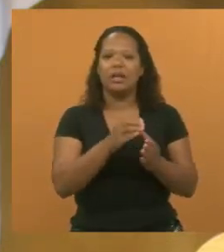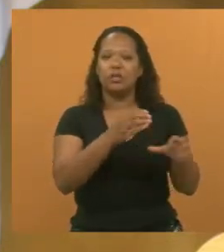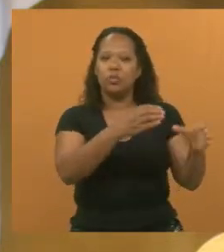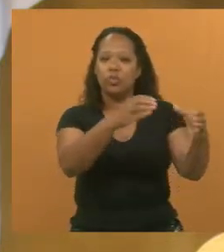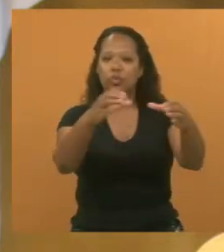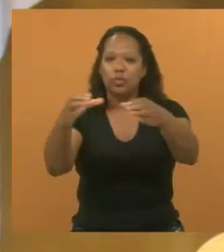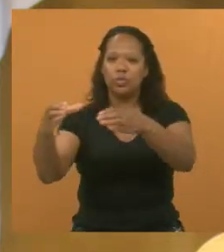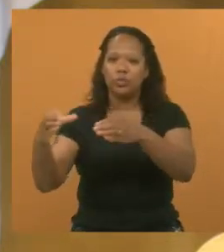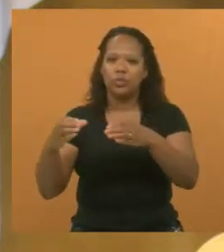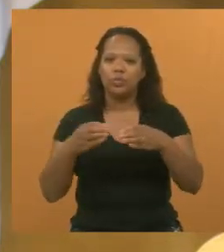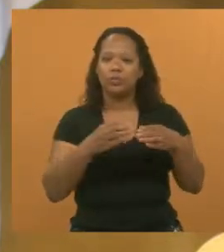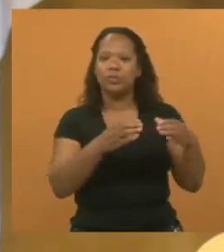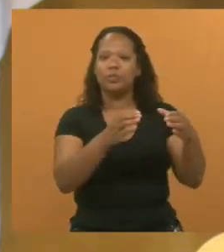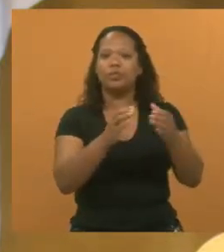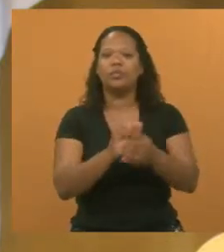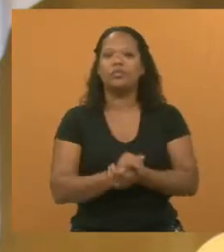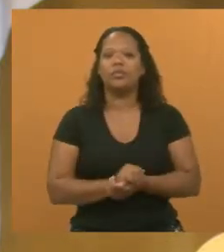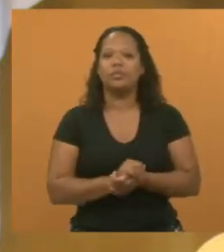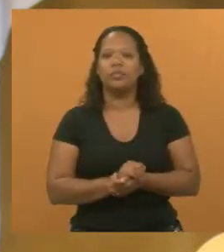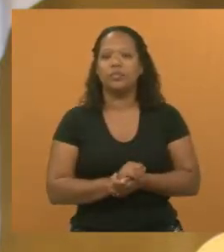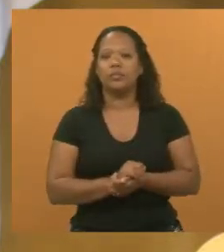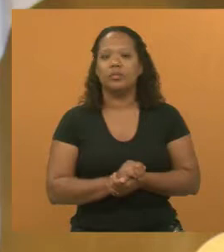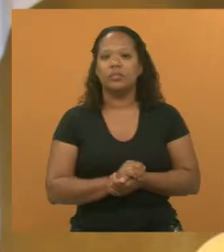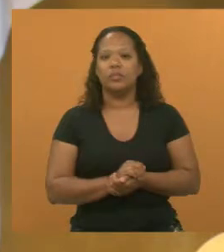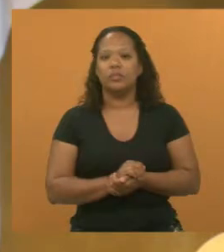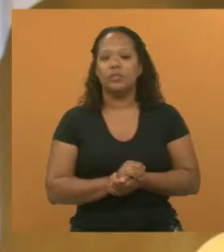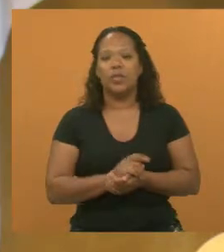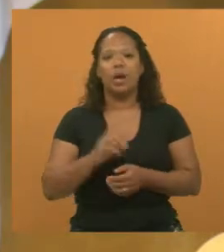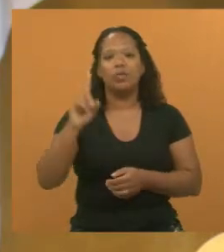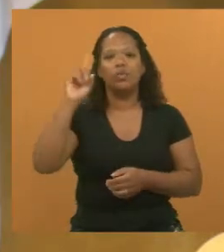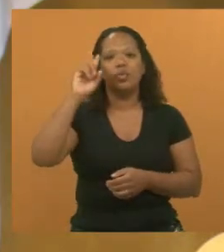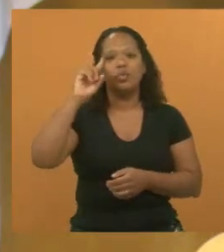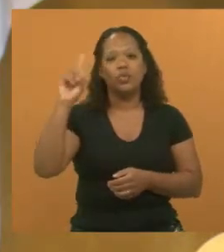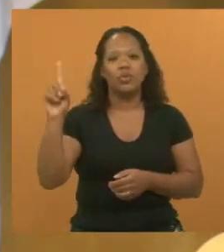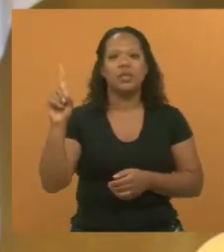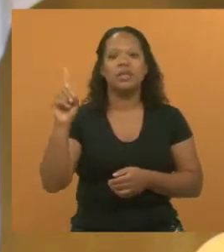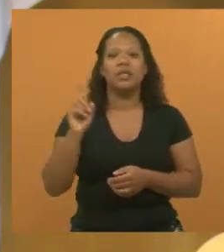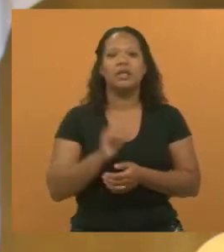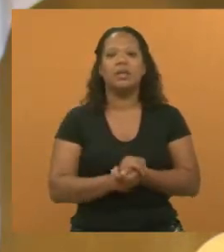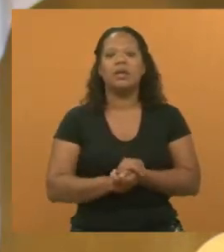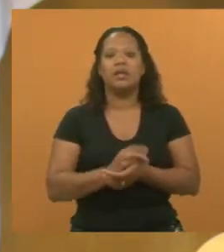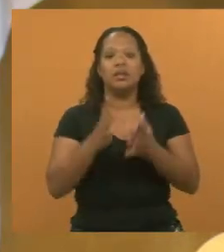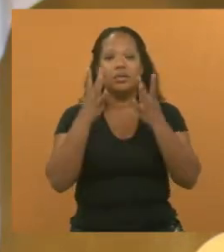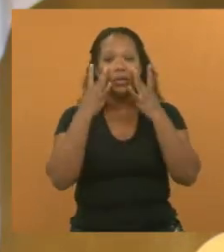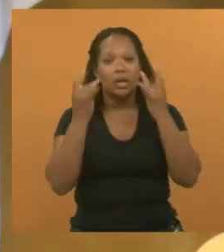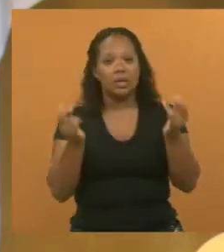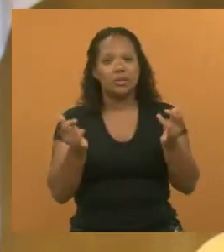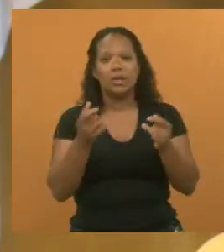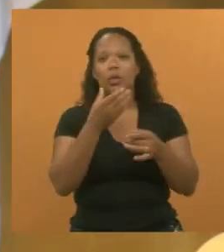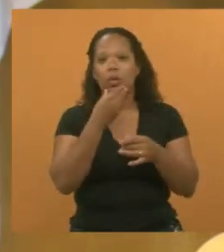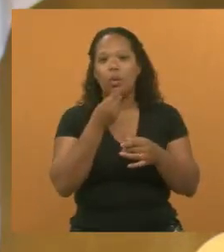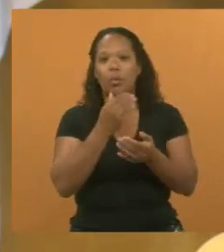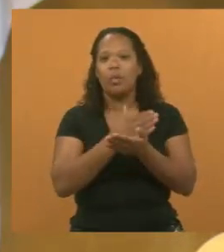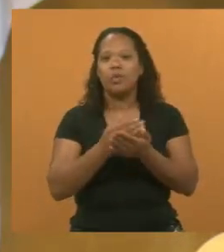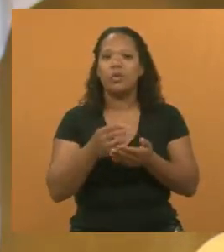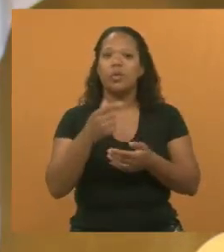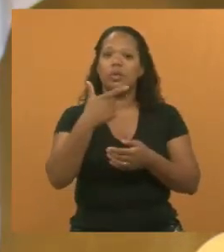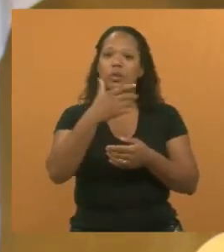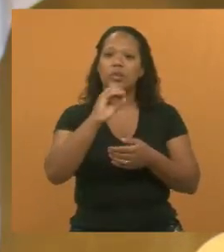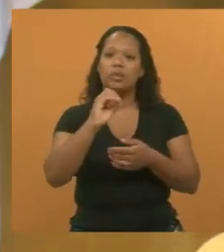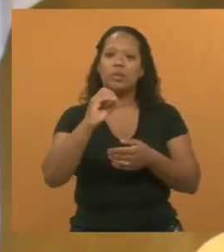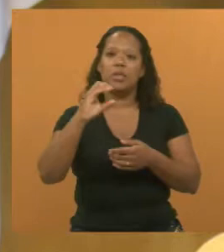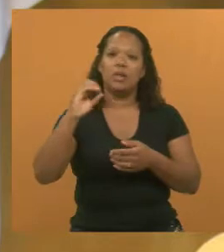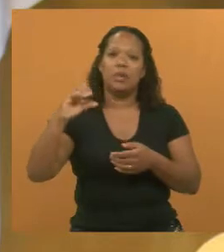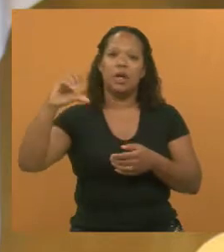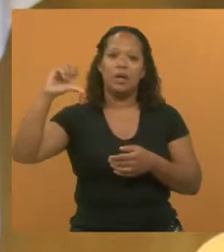município de vanguarda, onde o Dia Nacional de Atenção ao Homem começou em 2009, e o